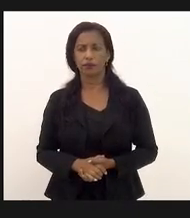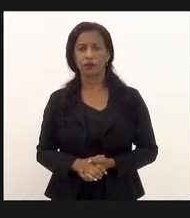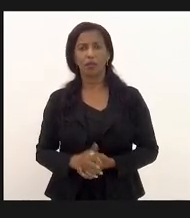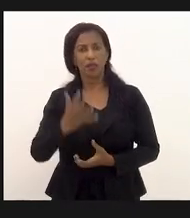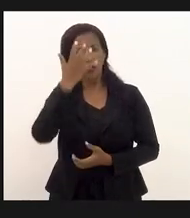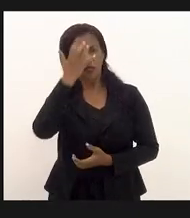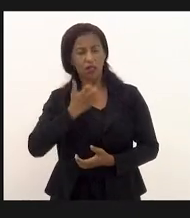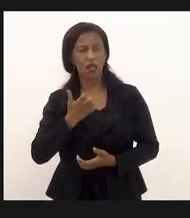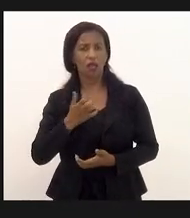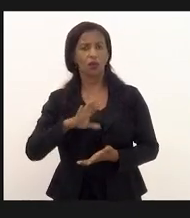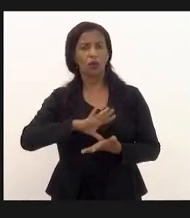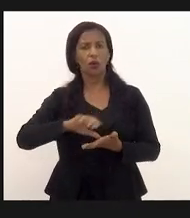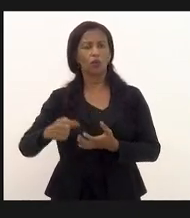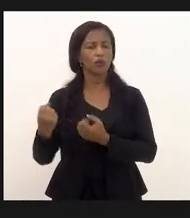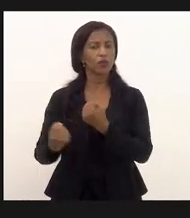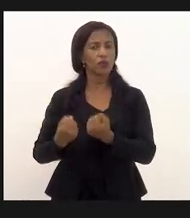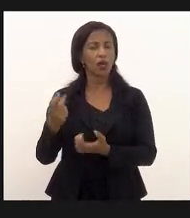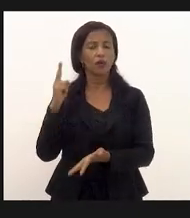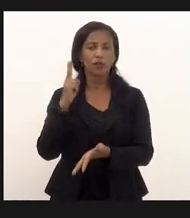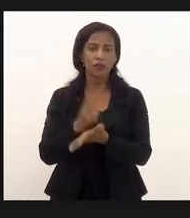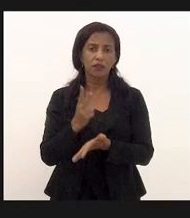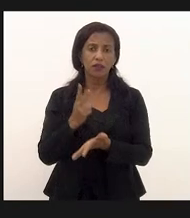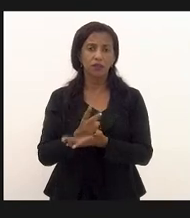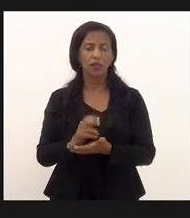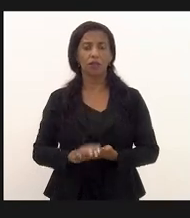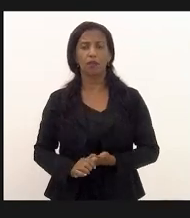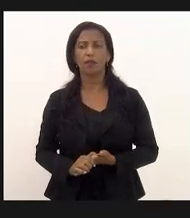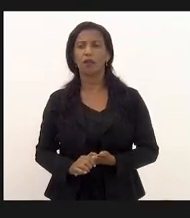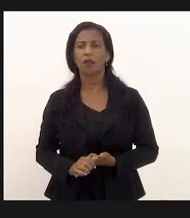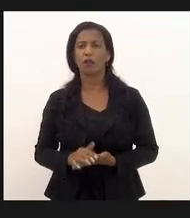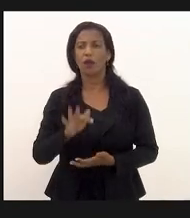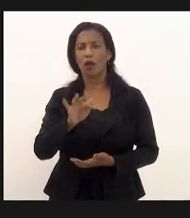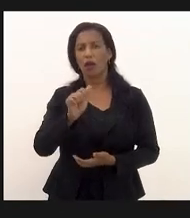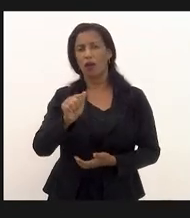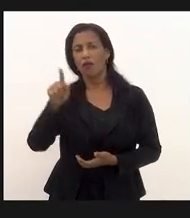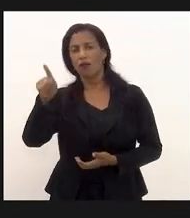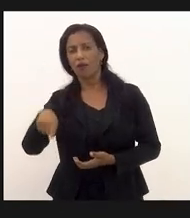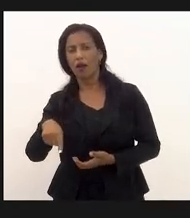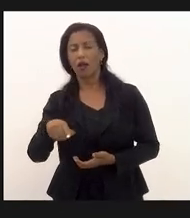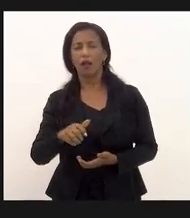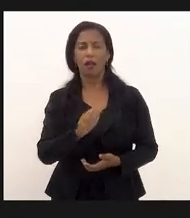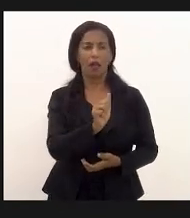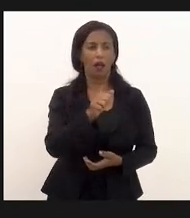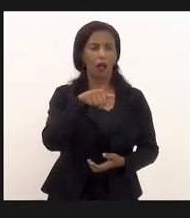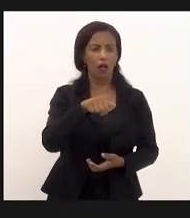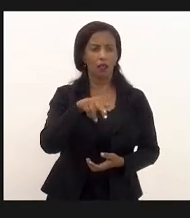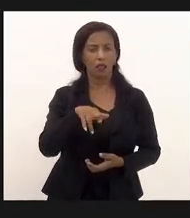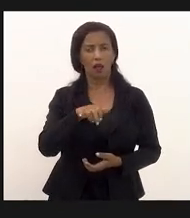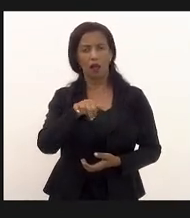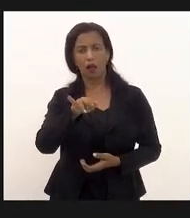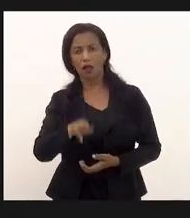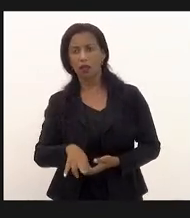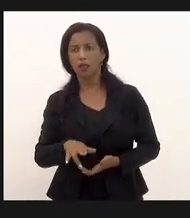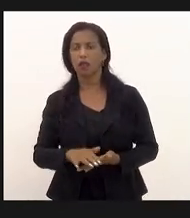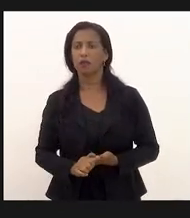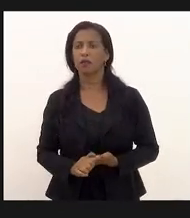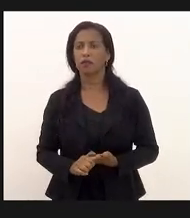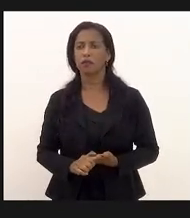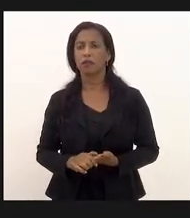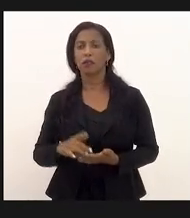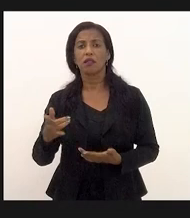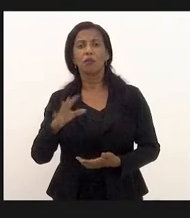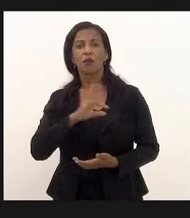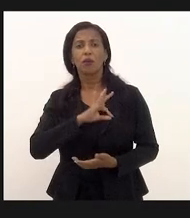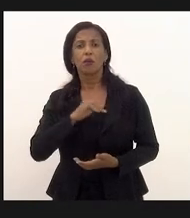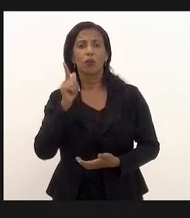gravemente com roubos de carro e sempre do falé sempre do andar aí e por aí vai e sabe o que a